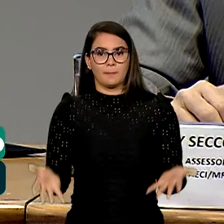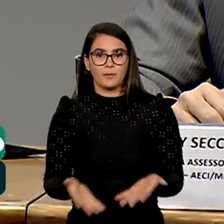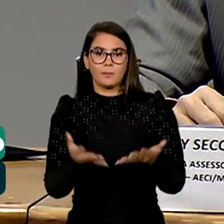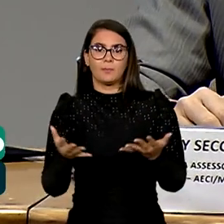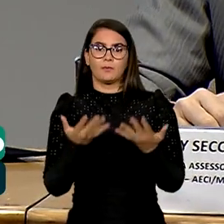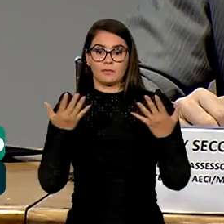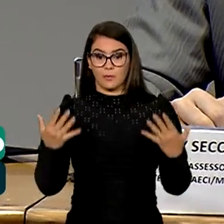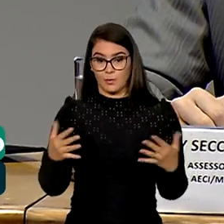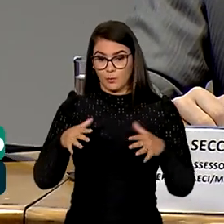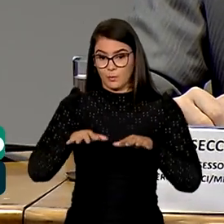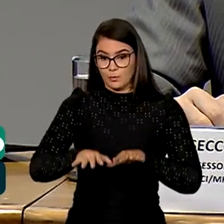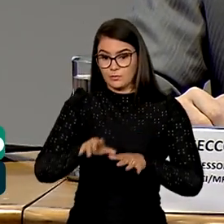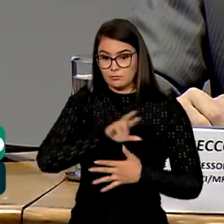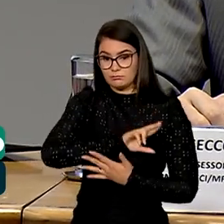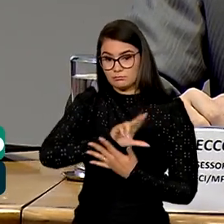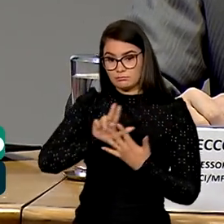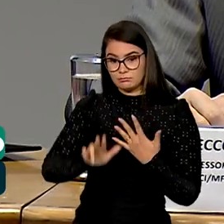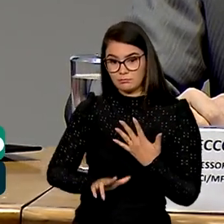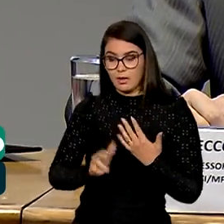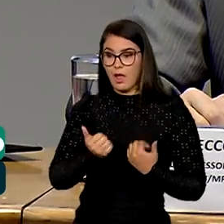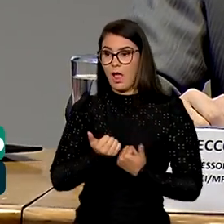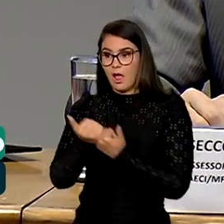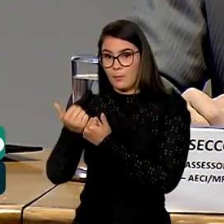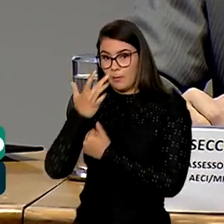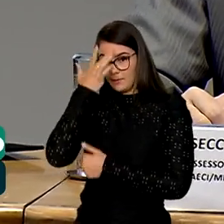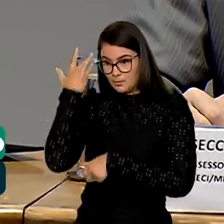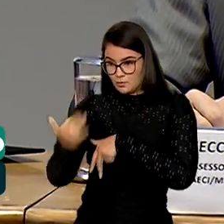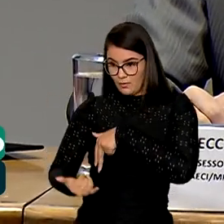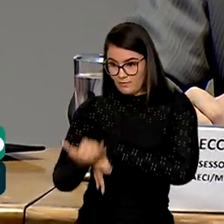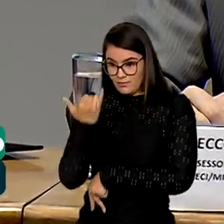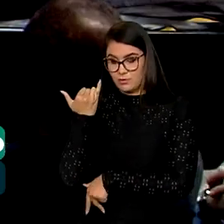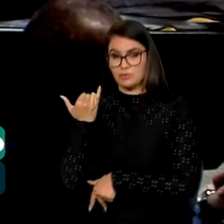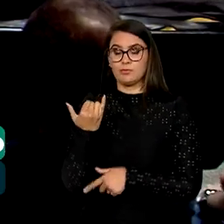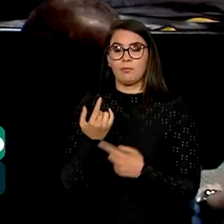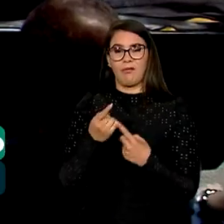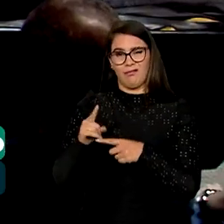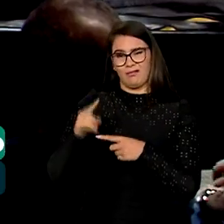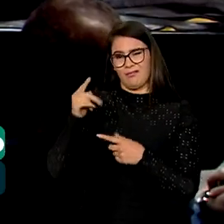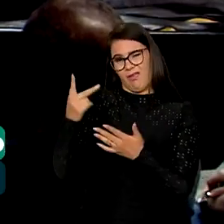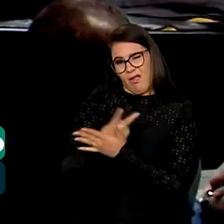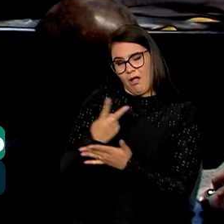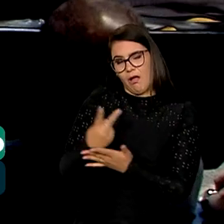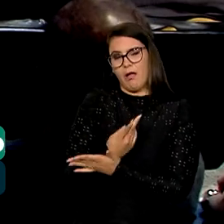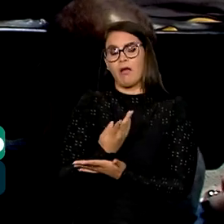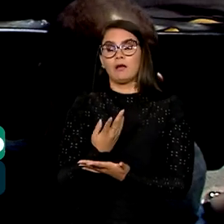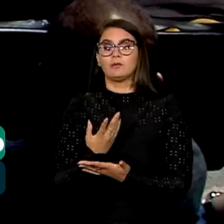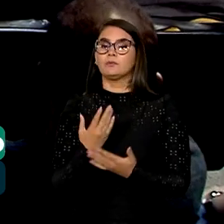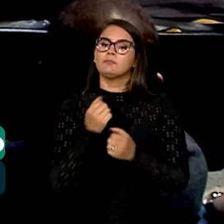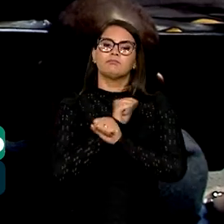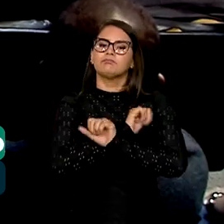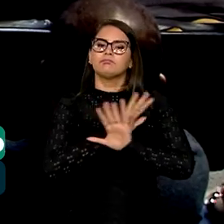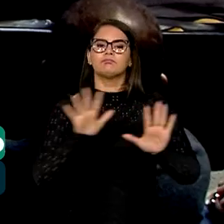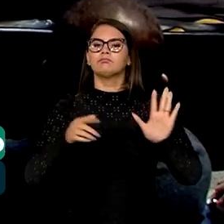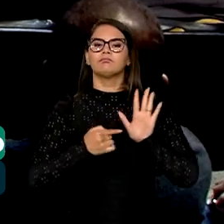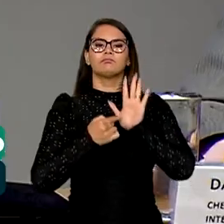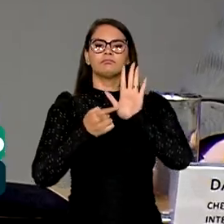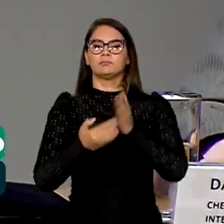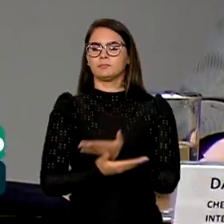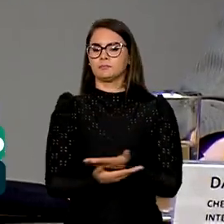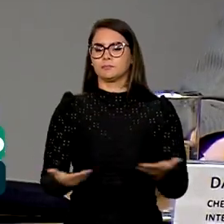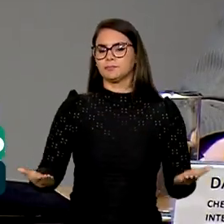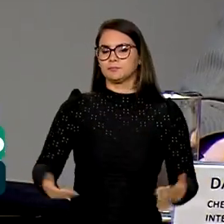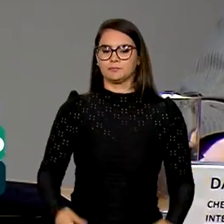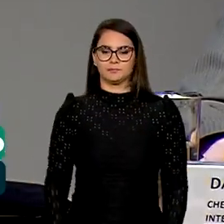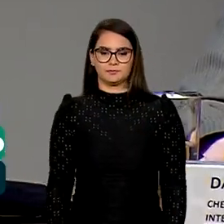inclusão e diversidade, apoiar vítimas de irregularidades e transparecer as ações para o público.